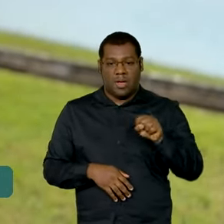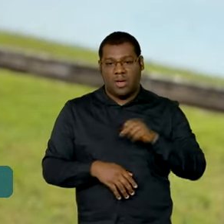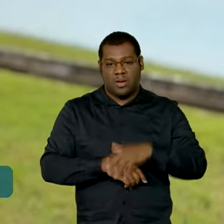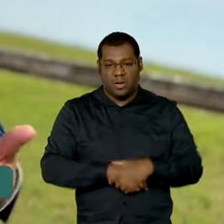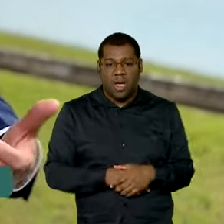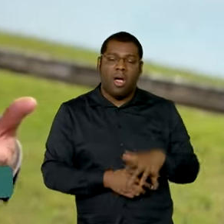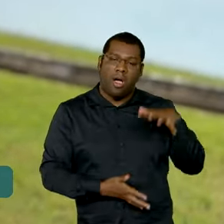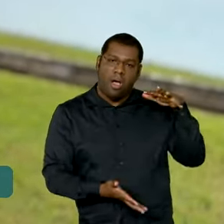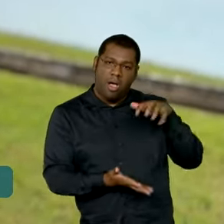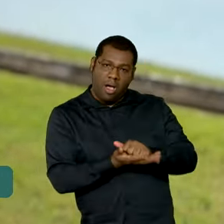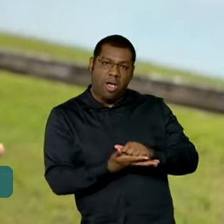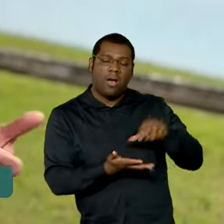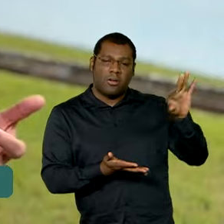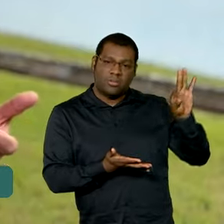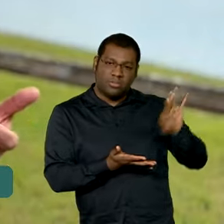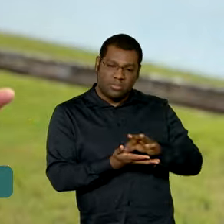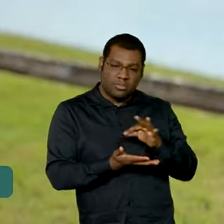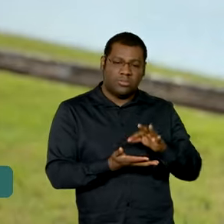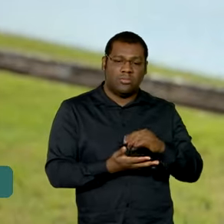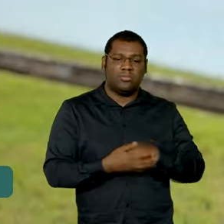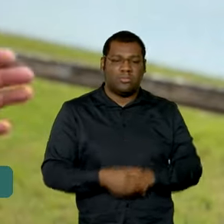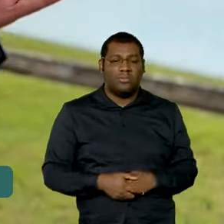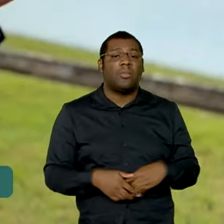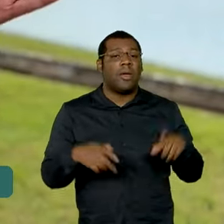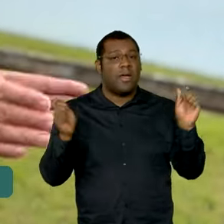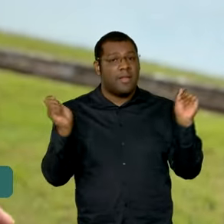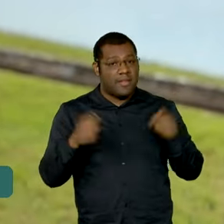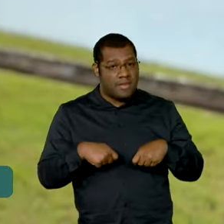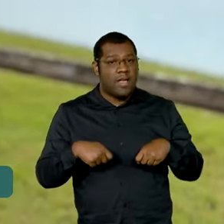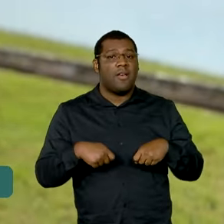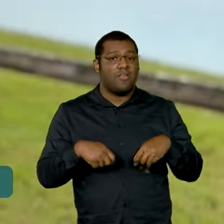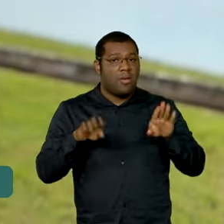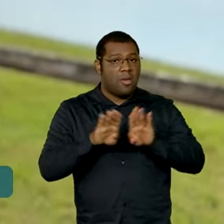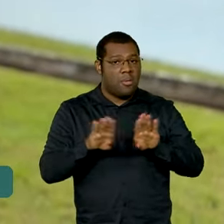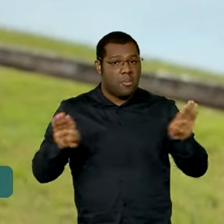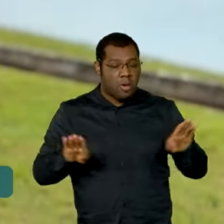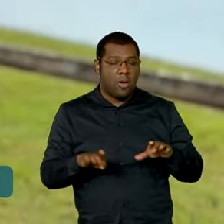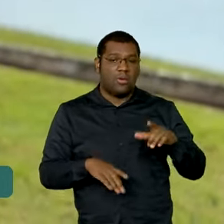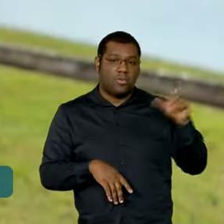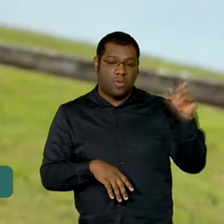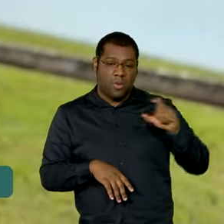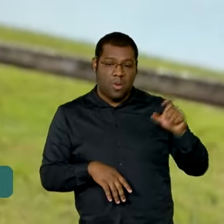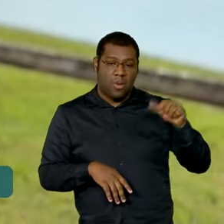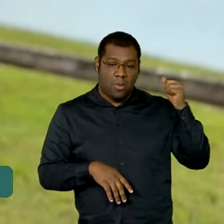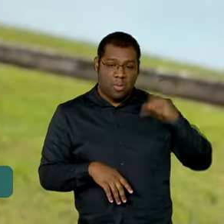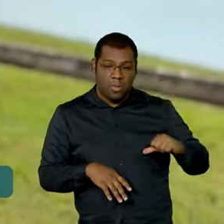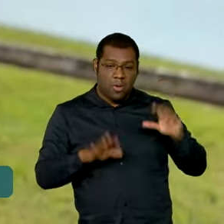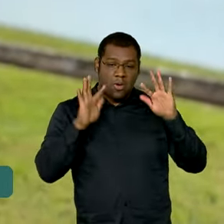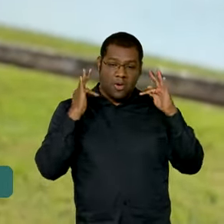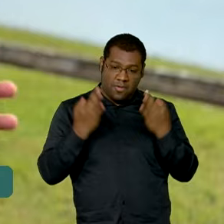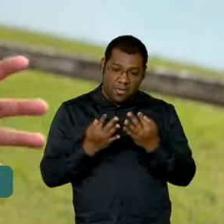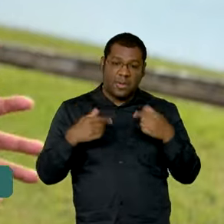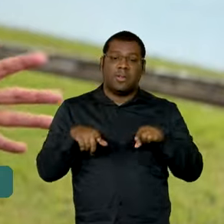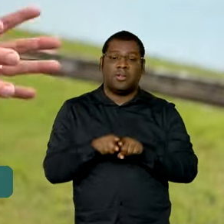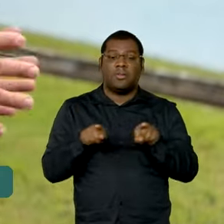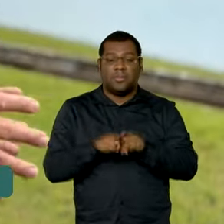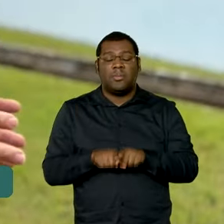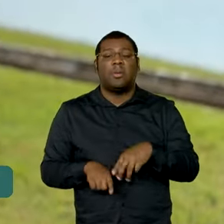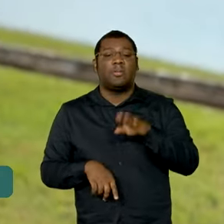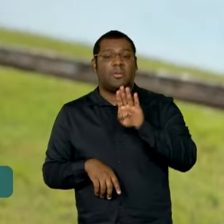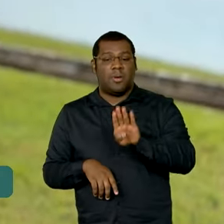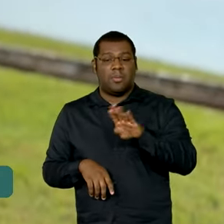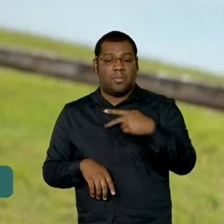cadastro e abre-se, abrimos as portas para o Bolsa Família, o benefício da prestação continuada